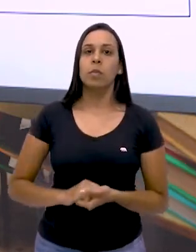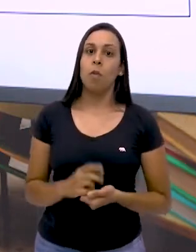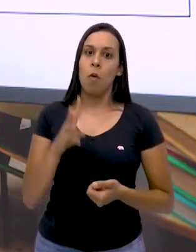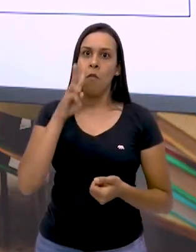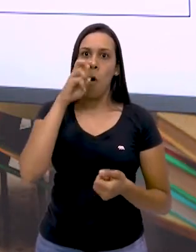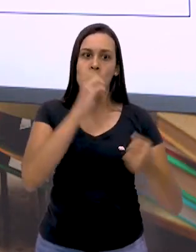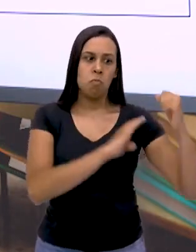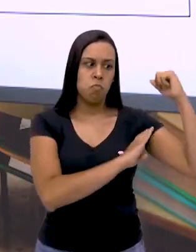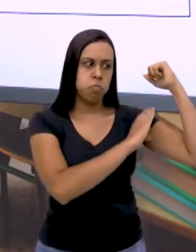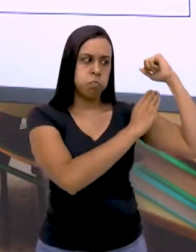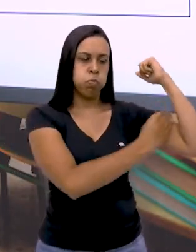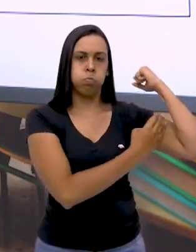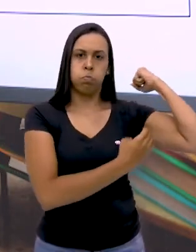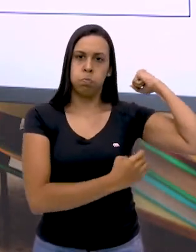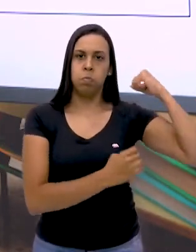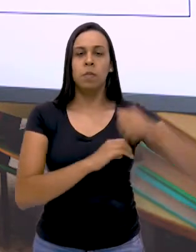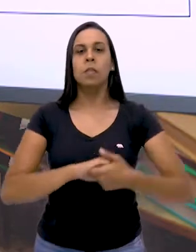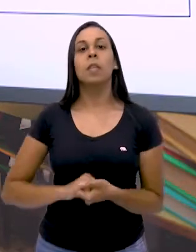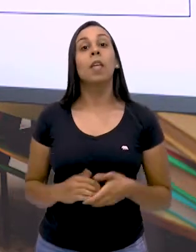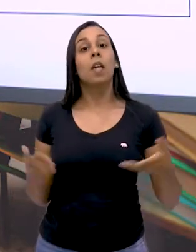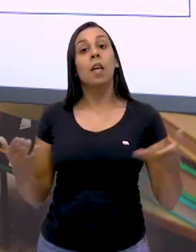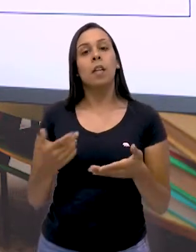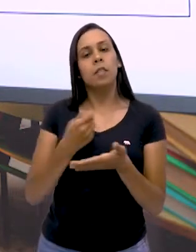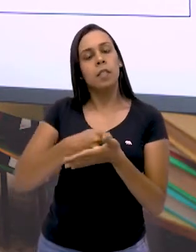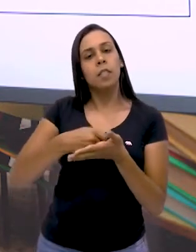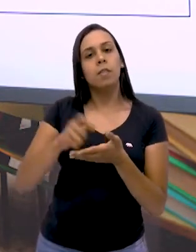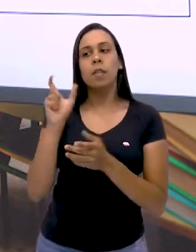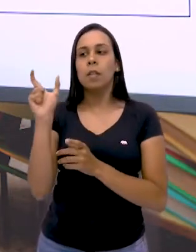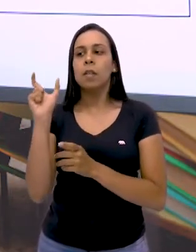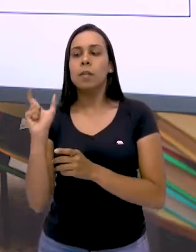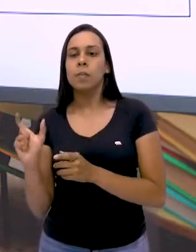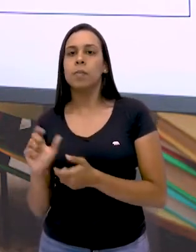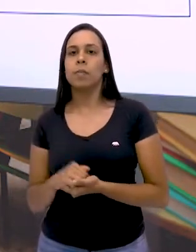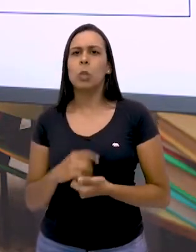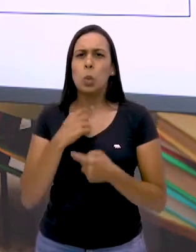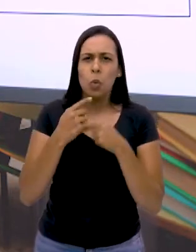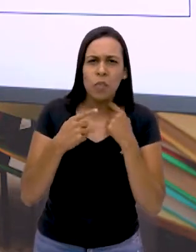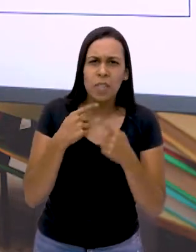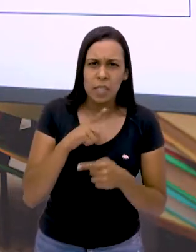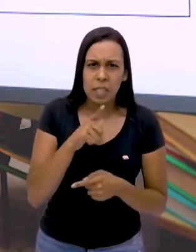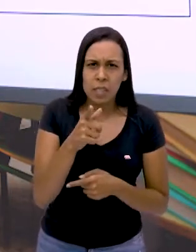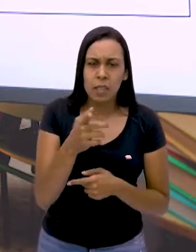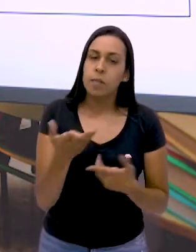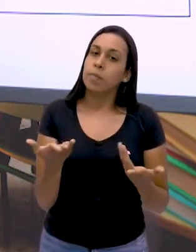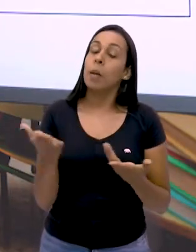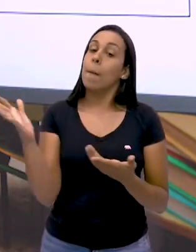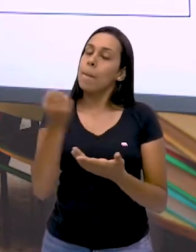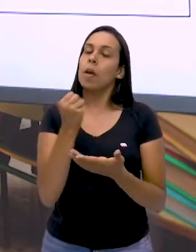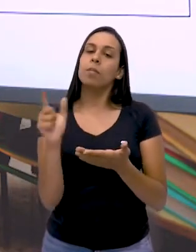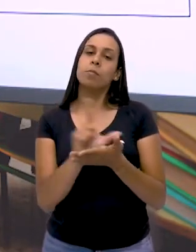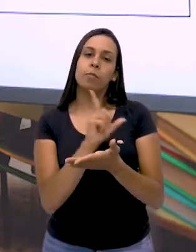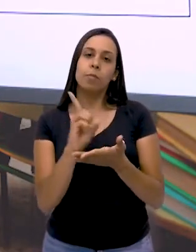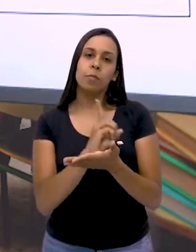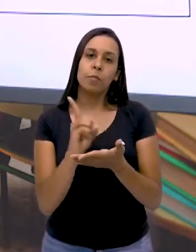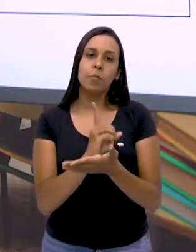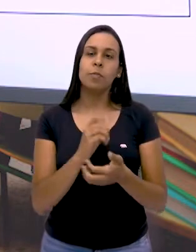forte. E aí, vamos escrever essas palavras? Tem alguma dúvida? Pega aí o dicionário, tá?